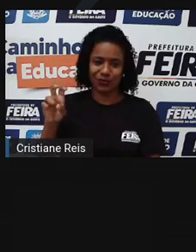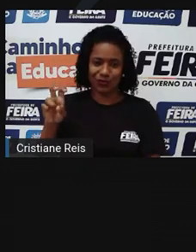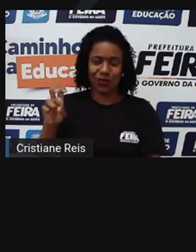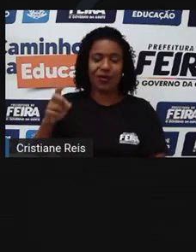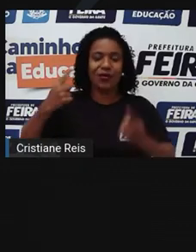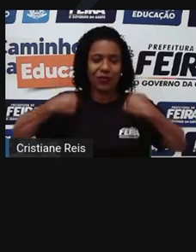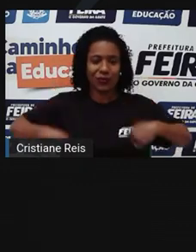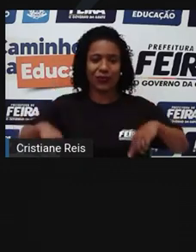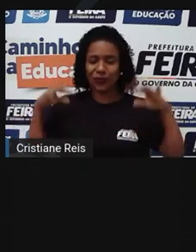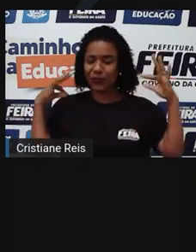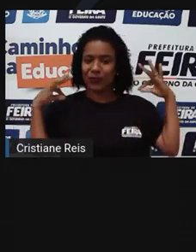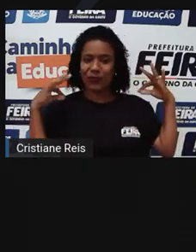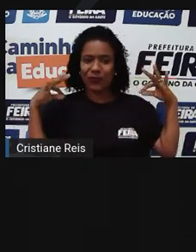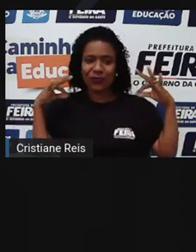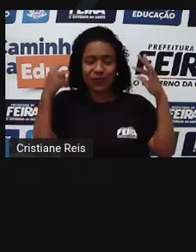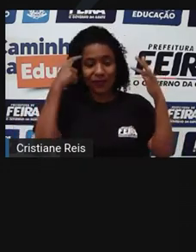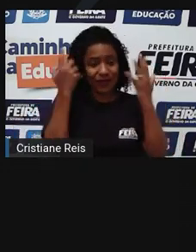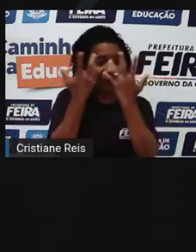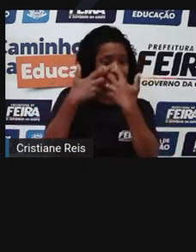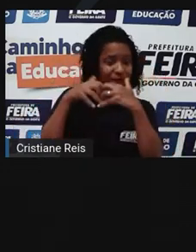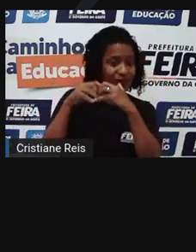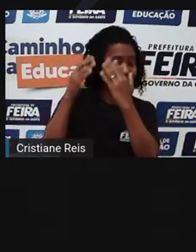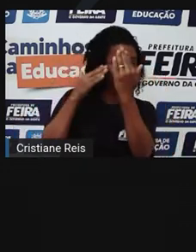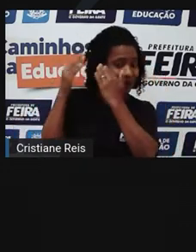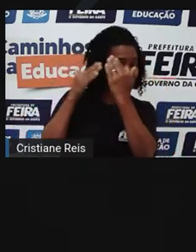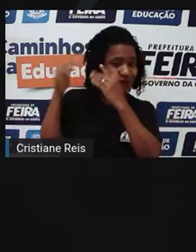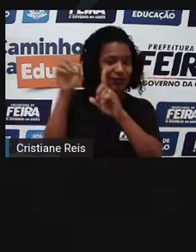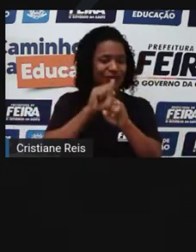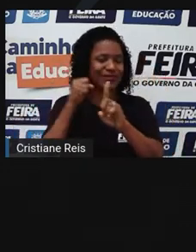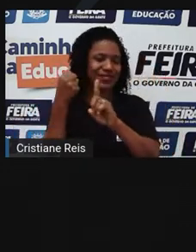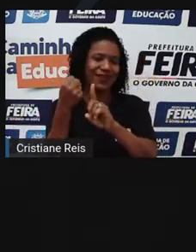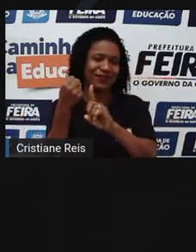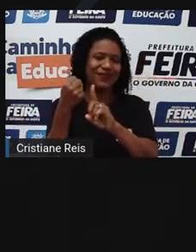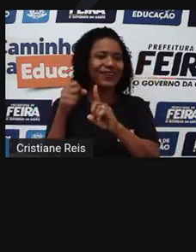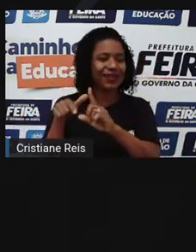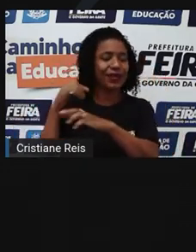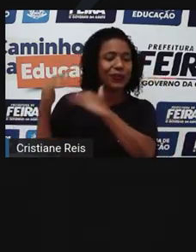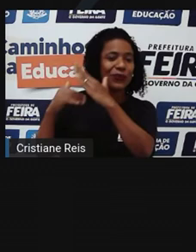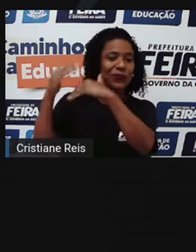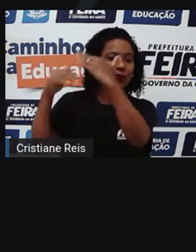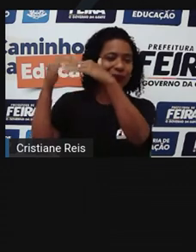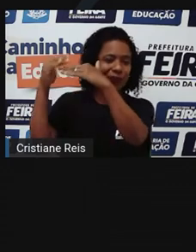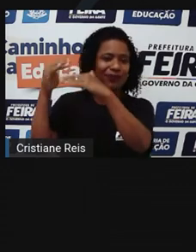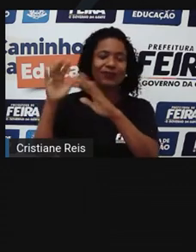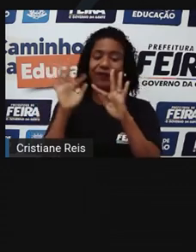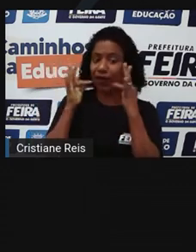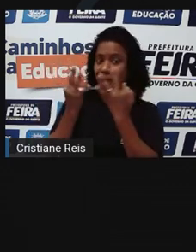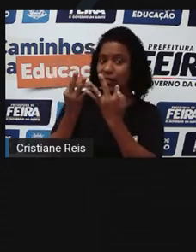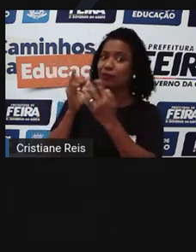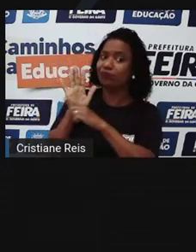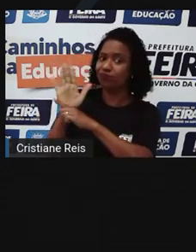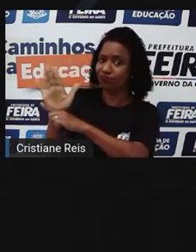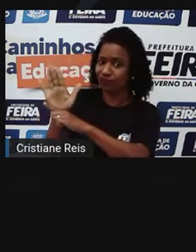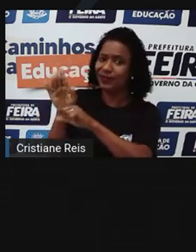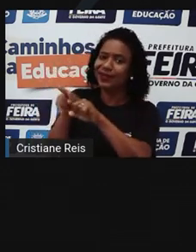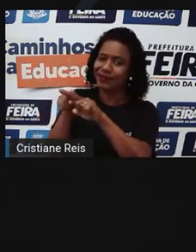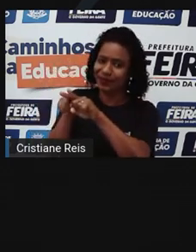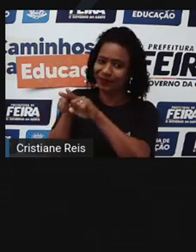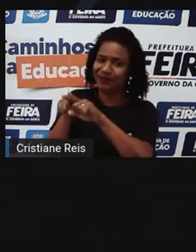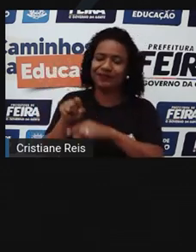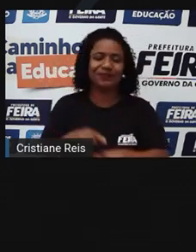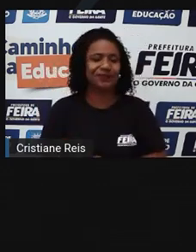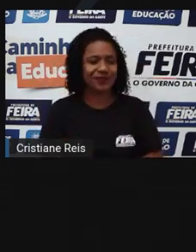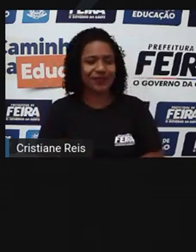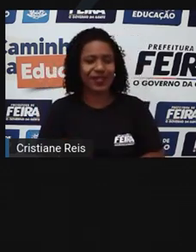físico, psicológico, intelectual e social, completando a ação da família e da comunidade. A